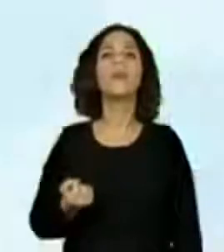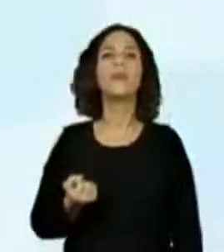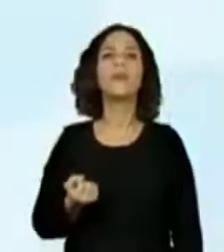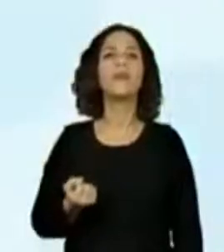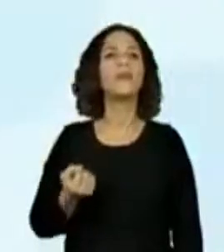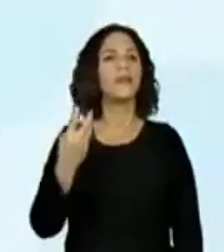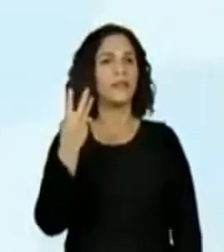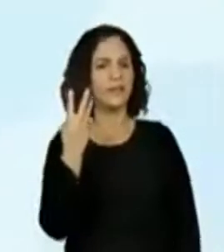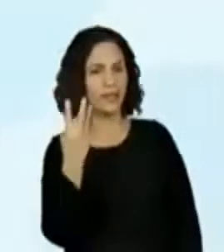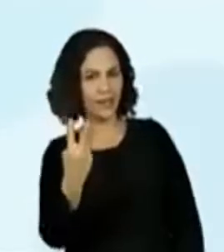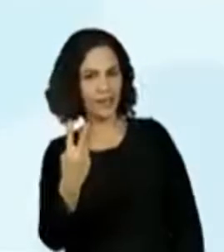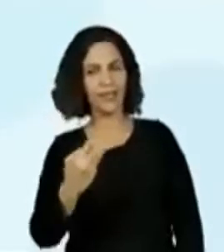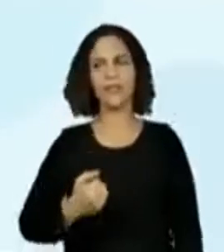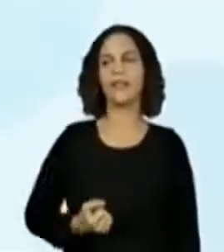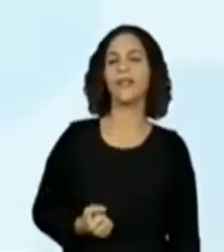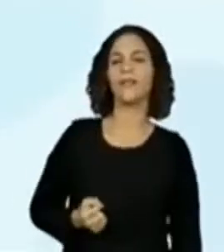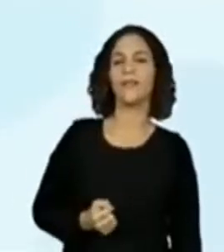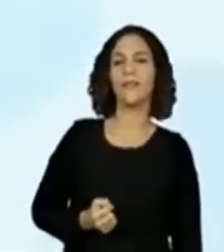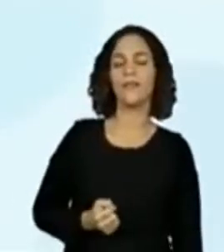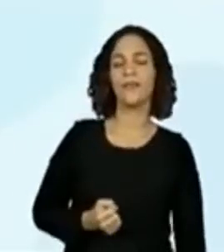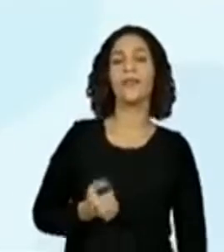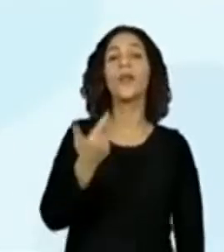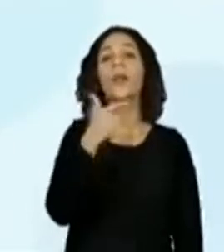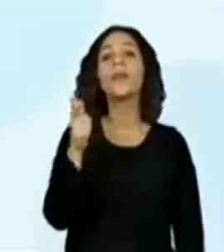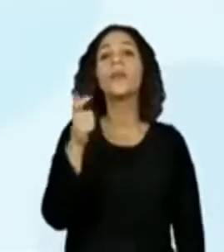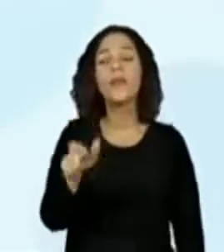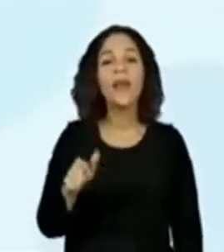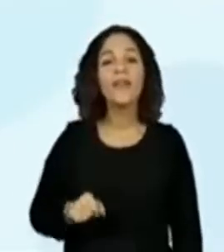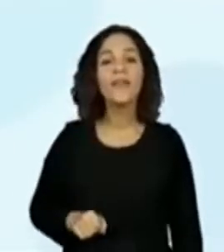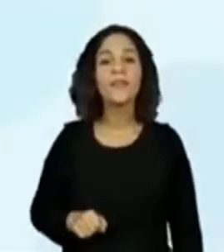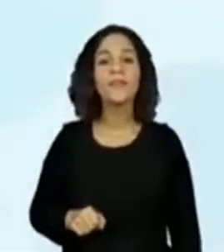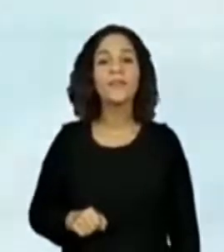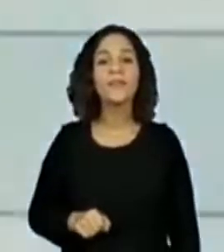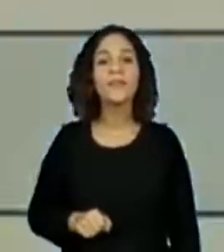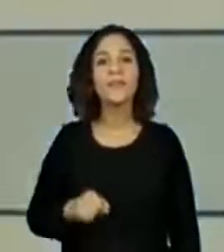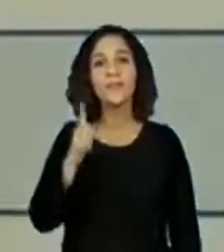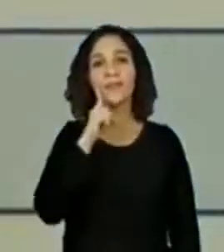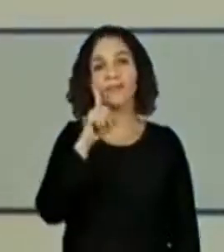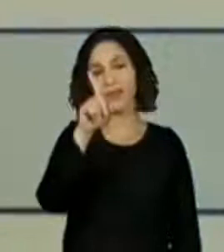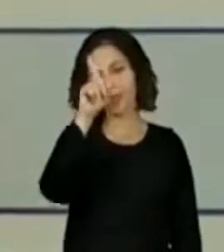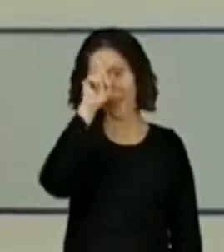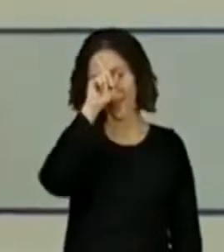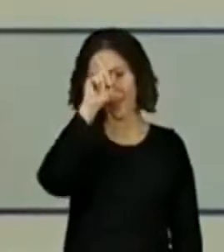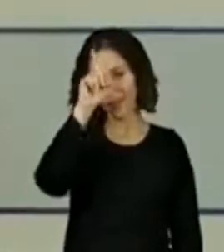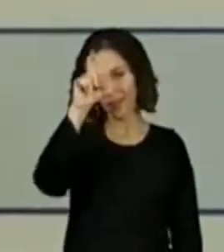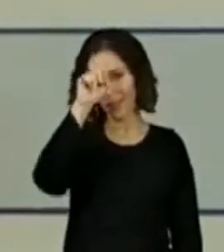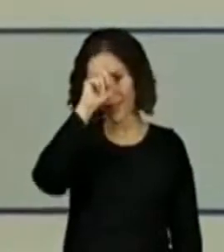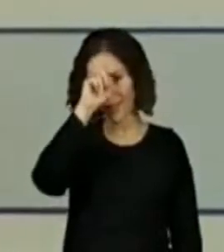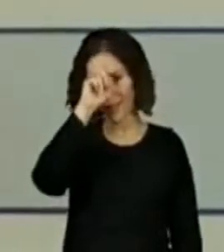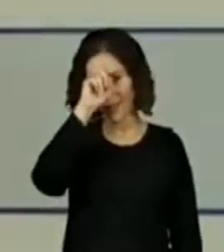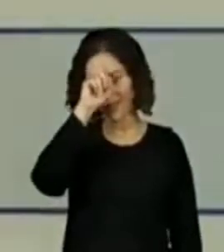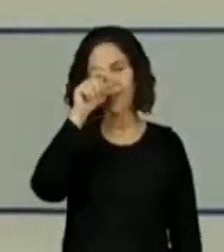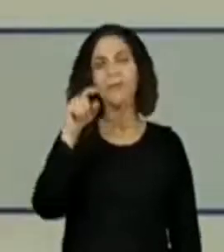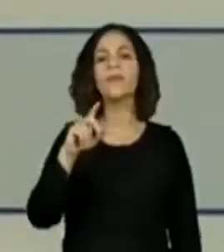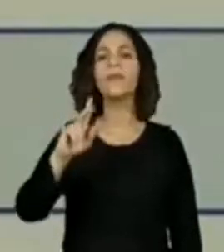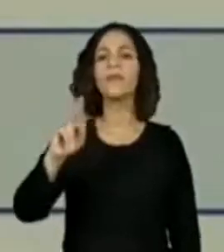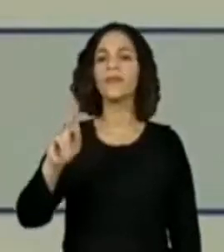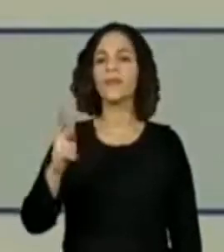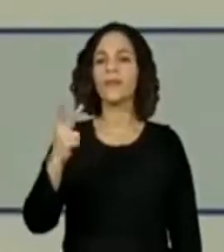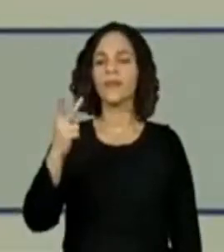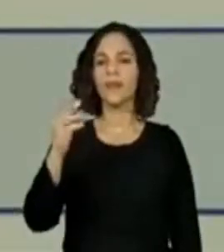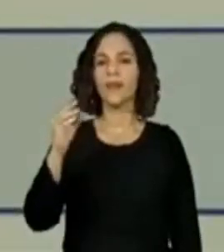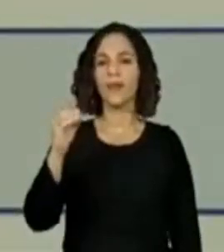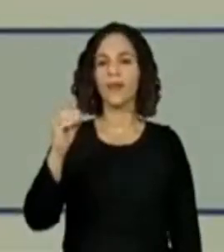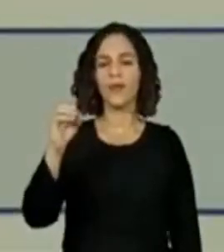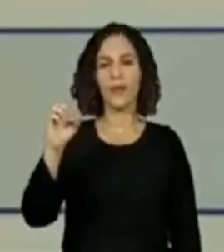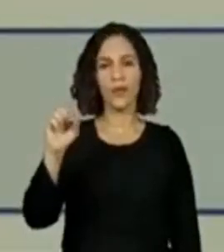3. E a próxima palavrinha? O-S-P-I-T-A-L. Qual é